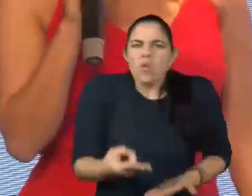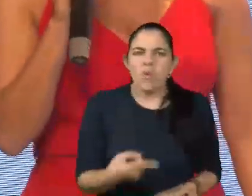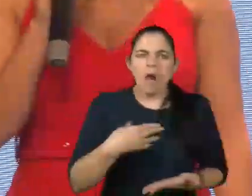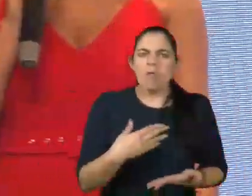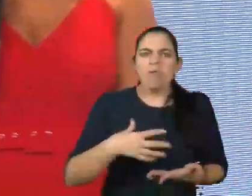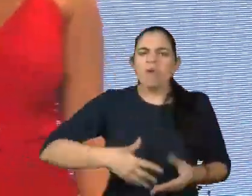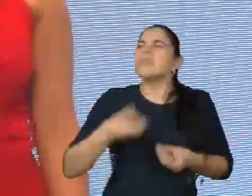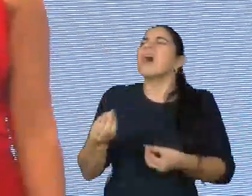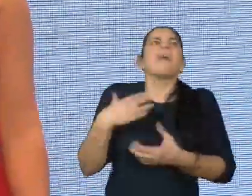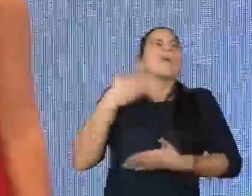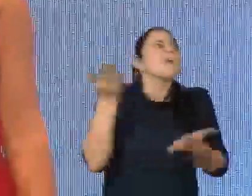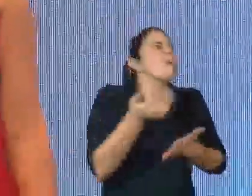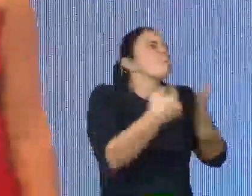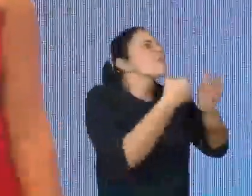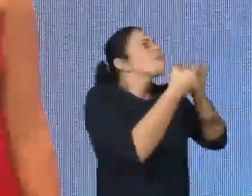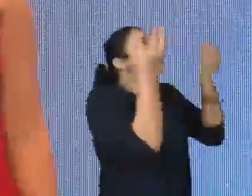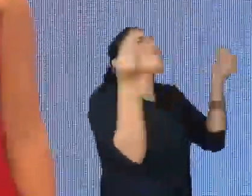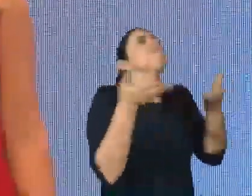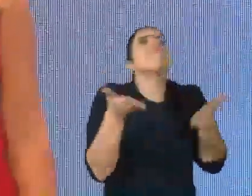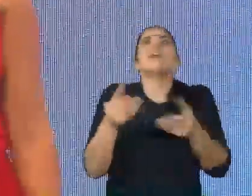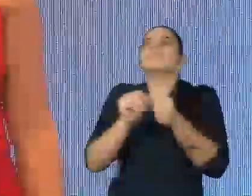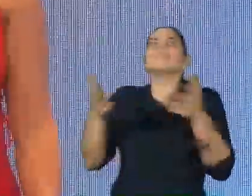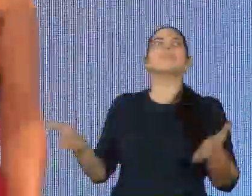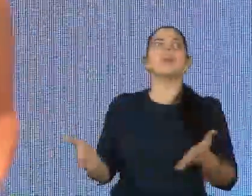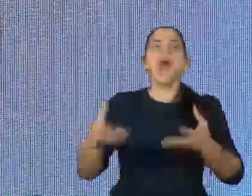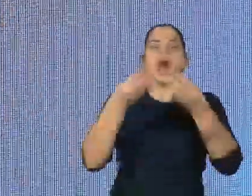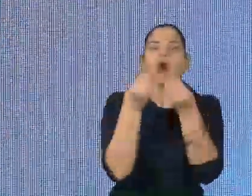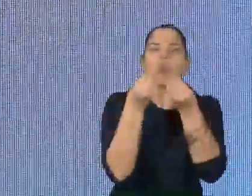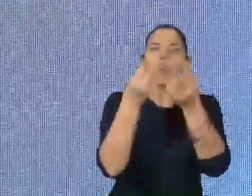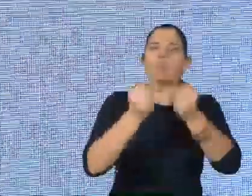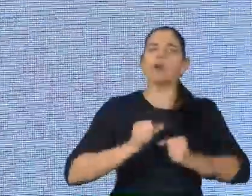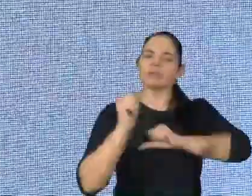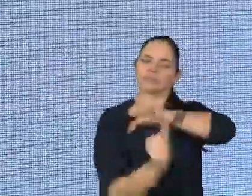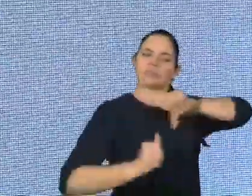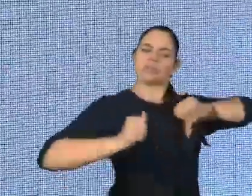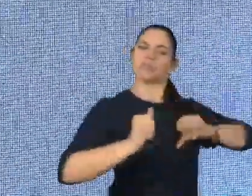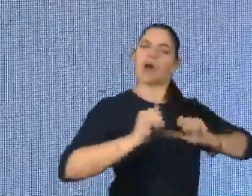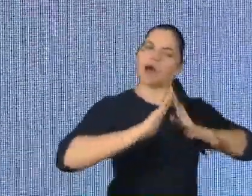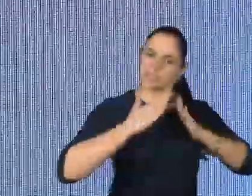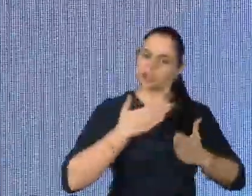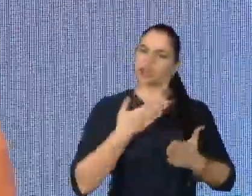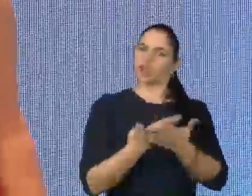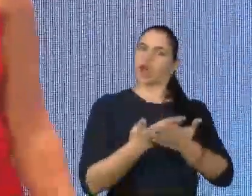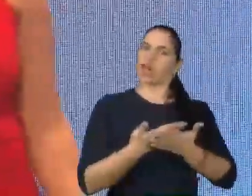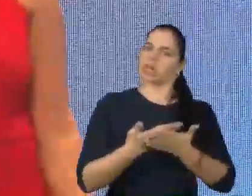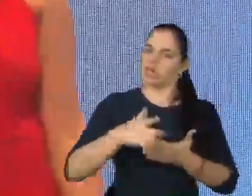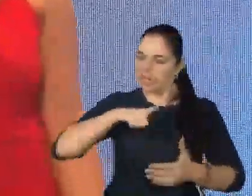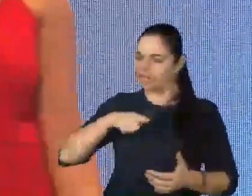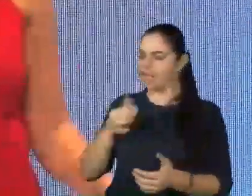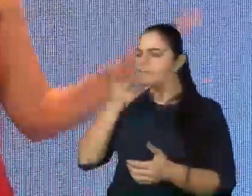fazer? Como nós podemos transformar as escolas, as crianças,